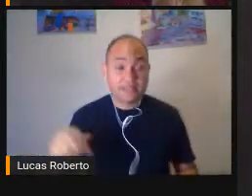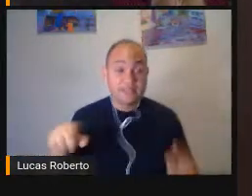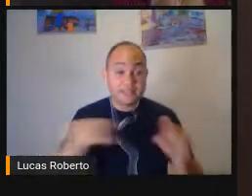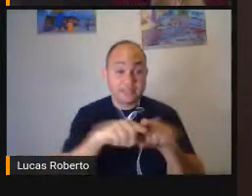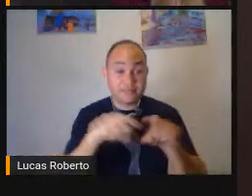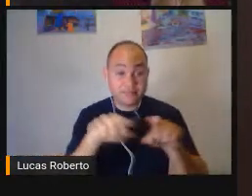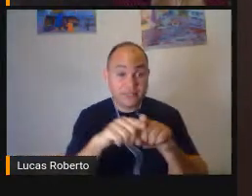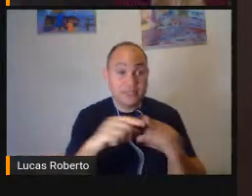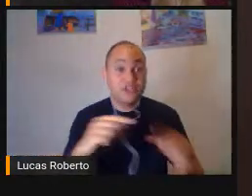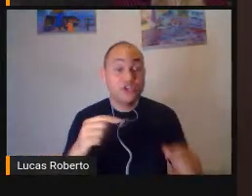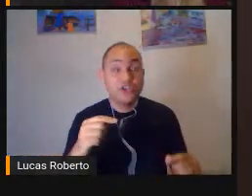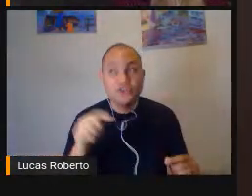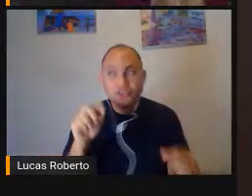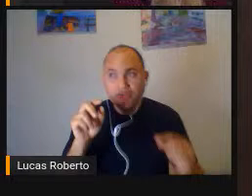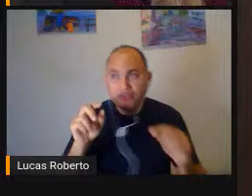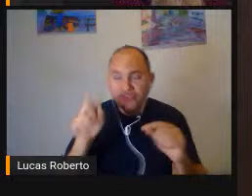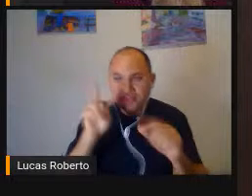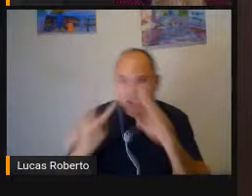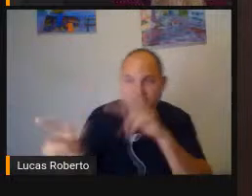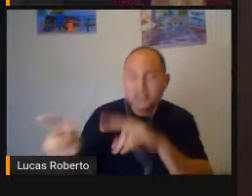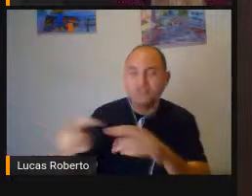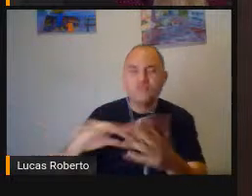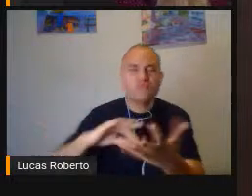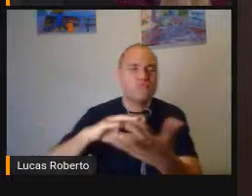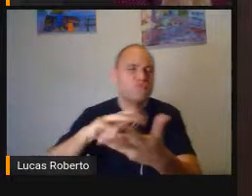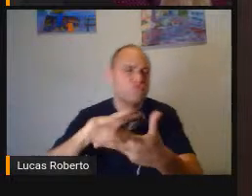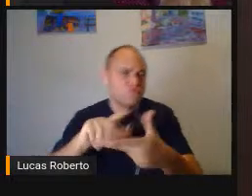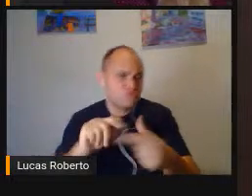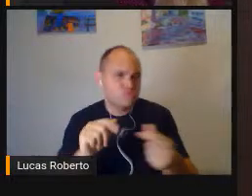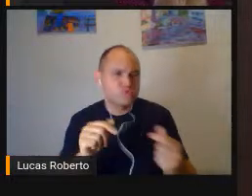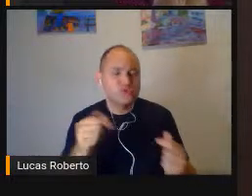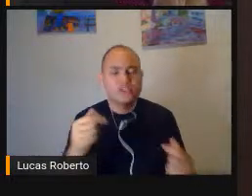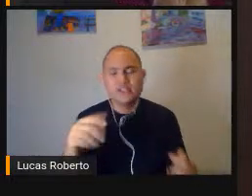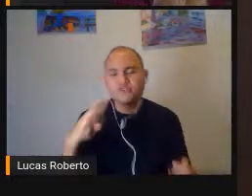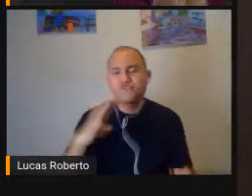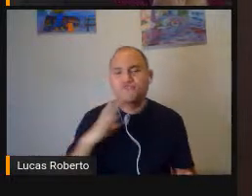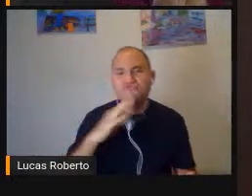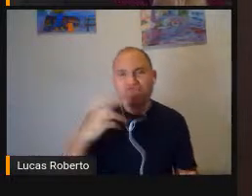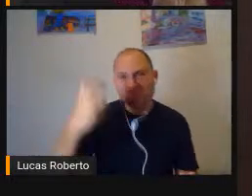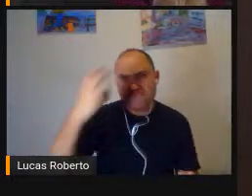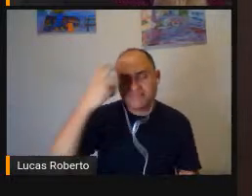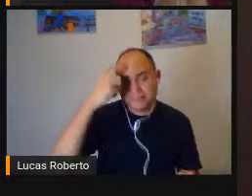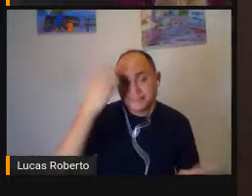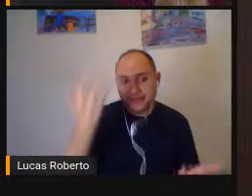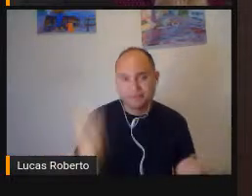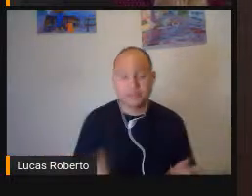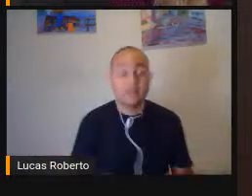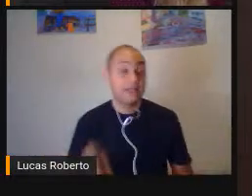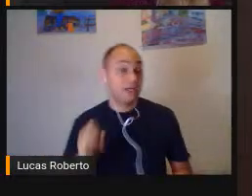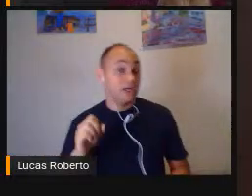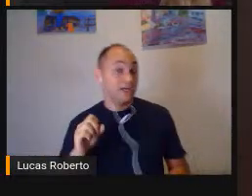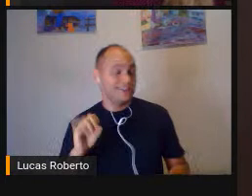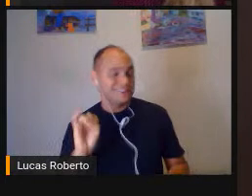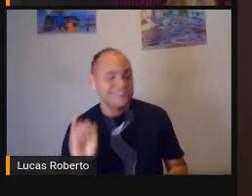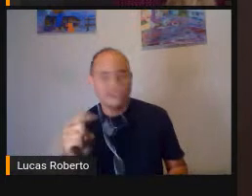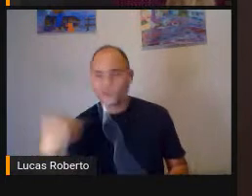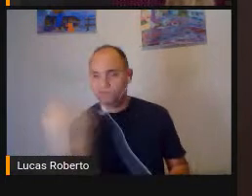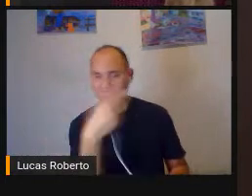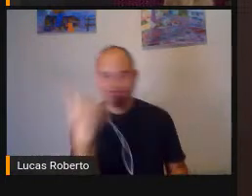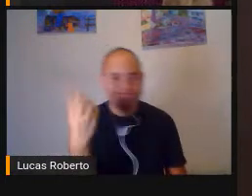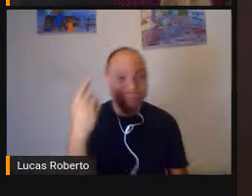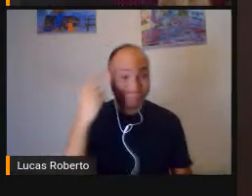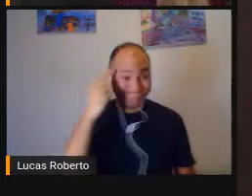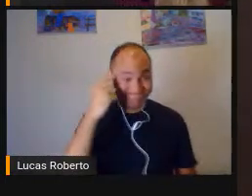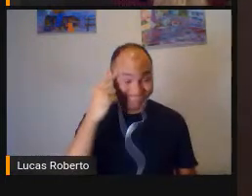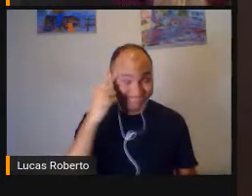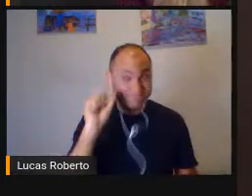interação E a produção De conhecimento Então se nós pensarmos Que a leitura e a escrita Não é apenas Um processo De